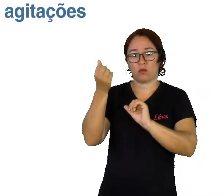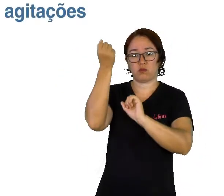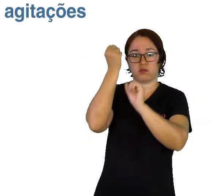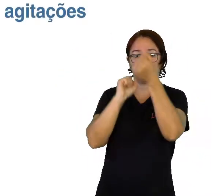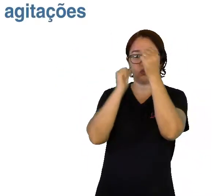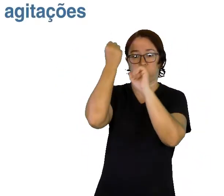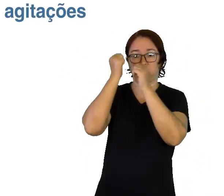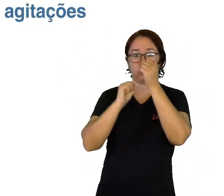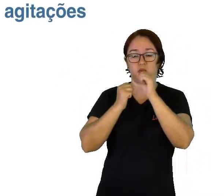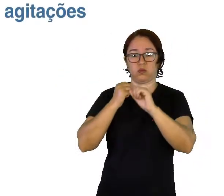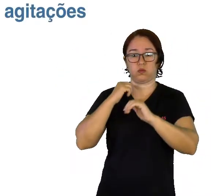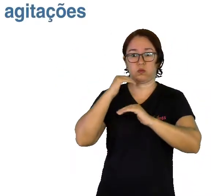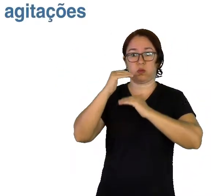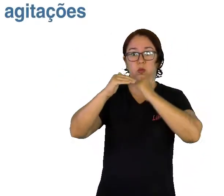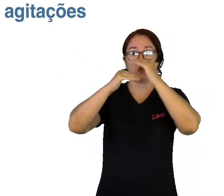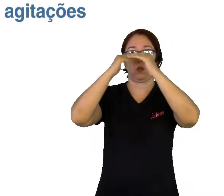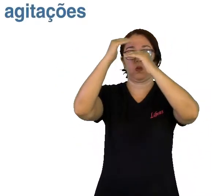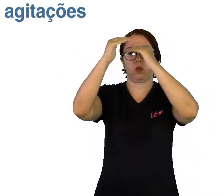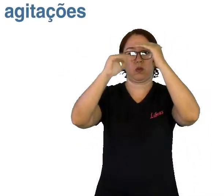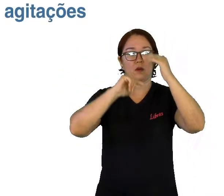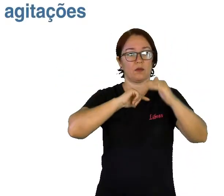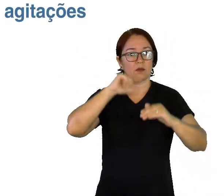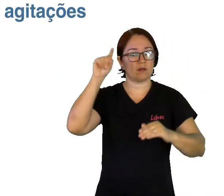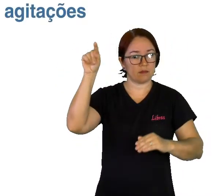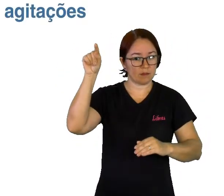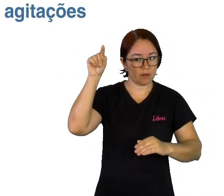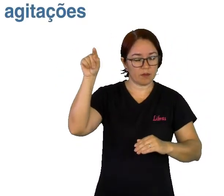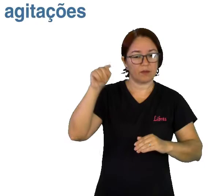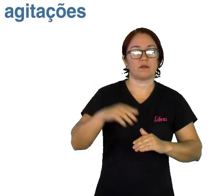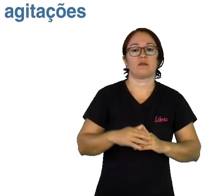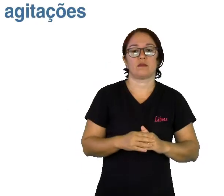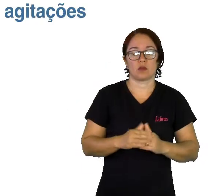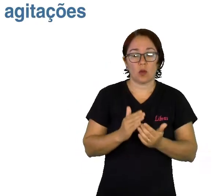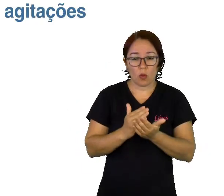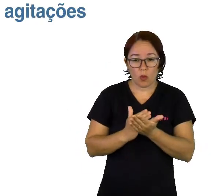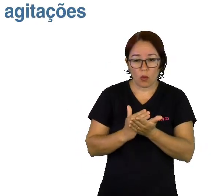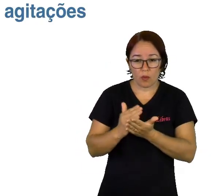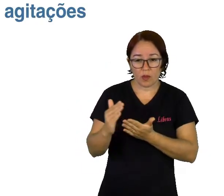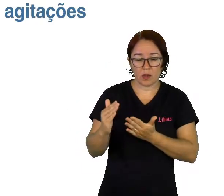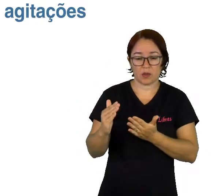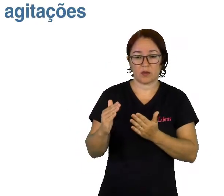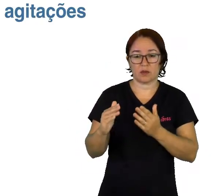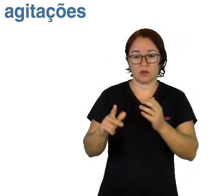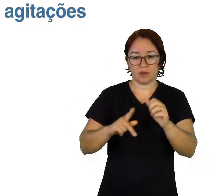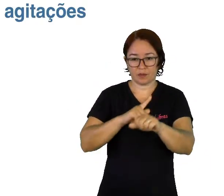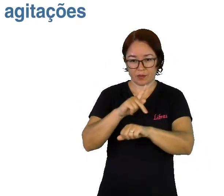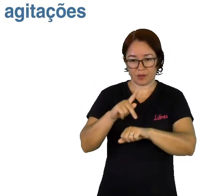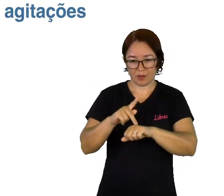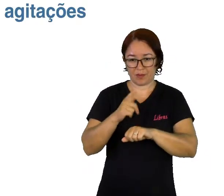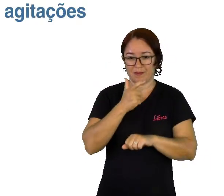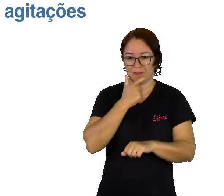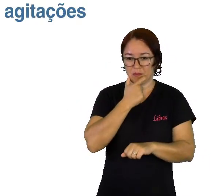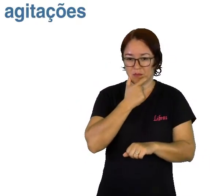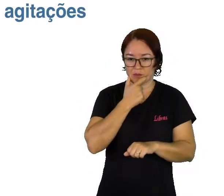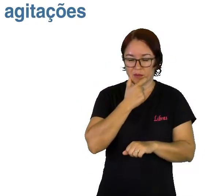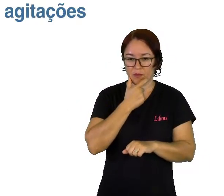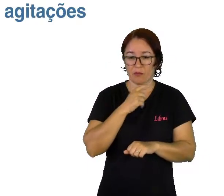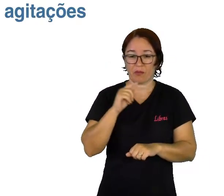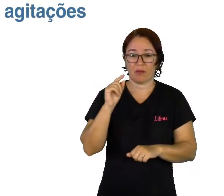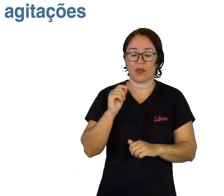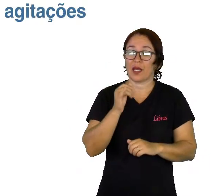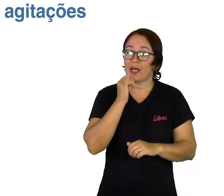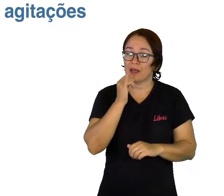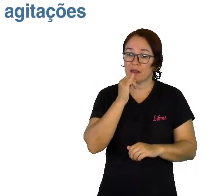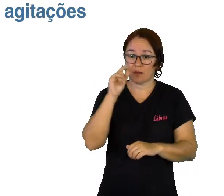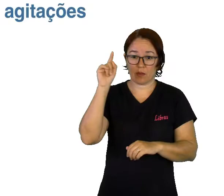chegada da indústria que começou lá na Inglaterra. E a consequência dessa chegada da indústria,